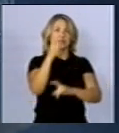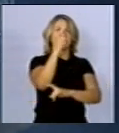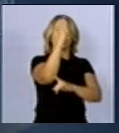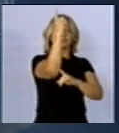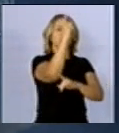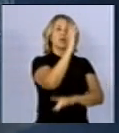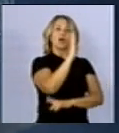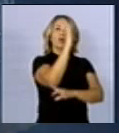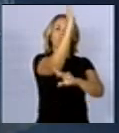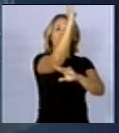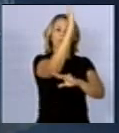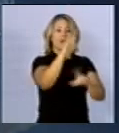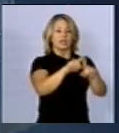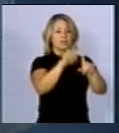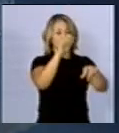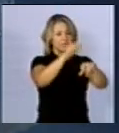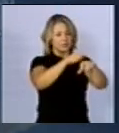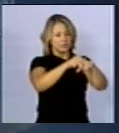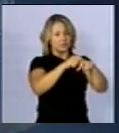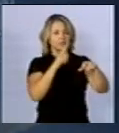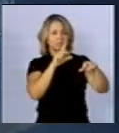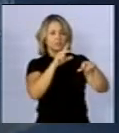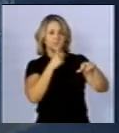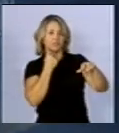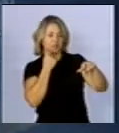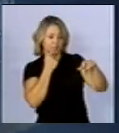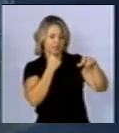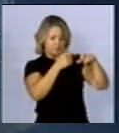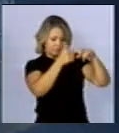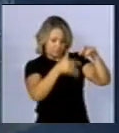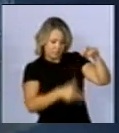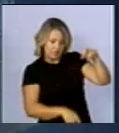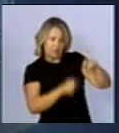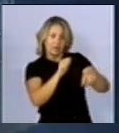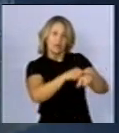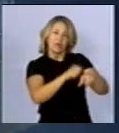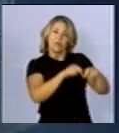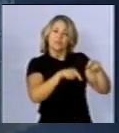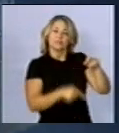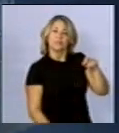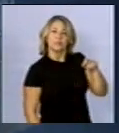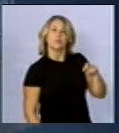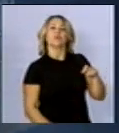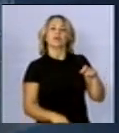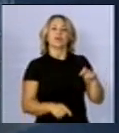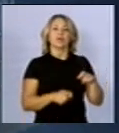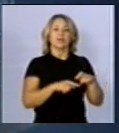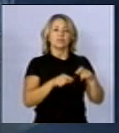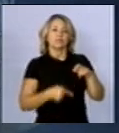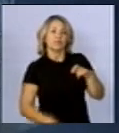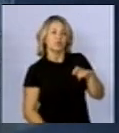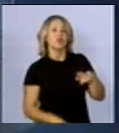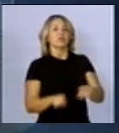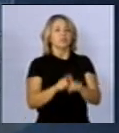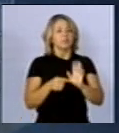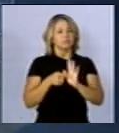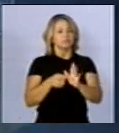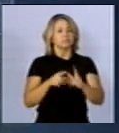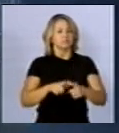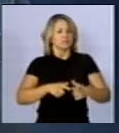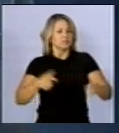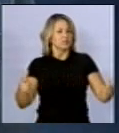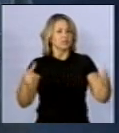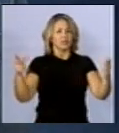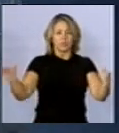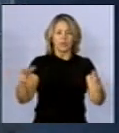E a curva vermelha, o campo da linha subterrânea. Onde se vê que há trechos em que o campo da linha aérea predomina e há trechos em o campo da linha subterrânea predomina. Isso apenas